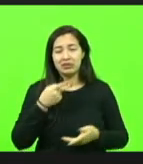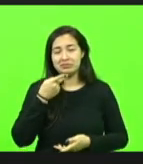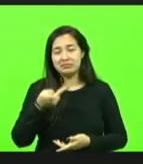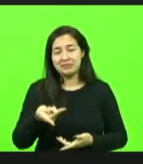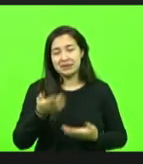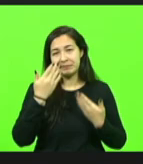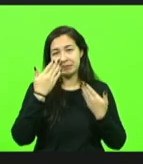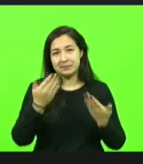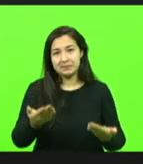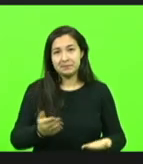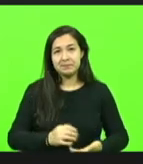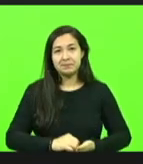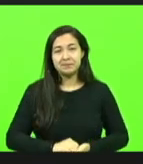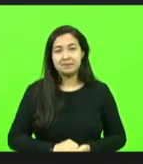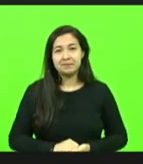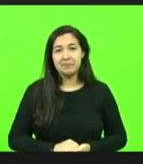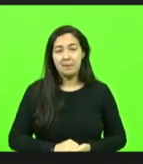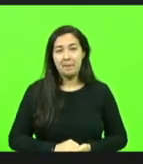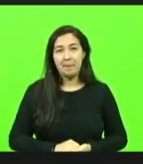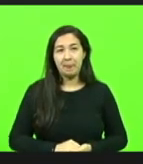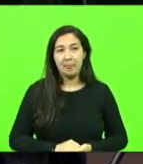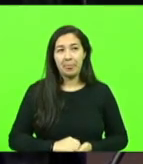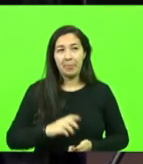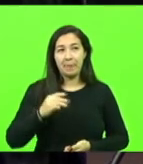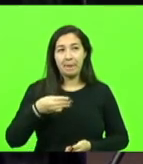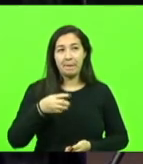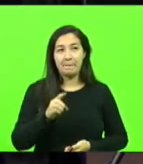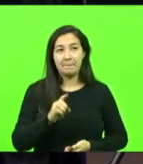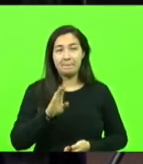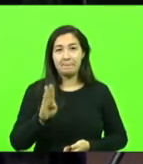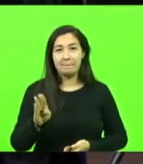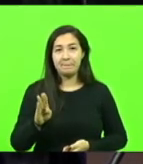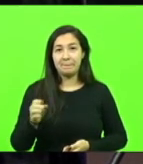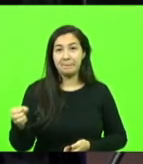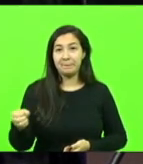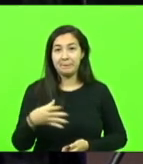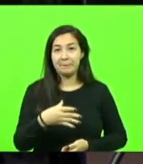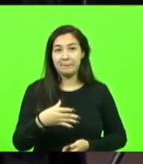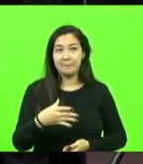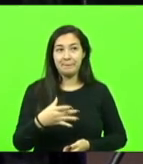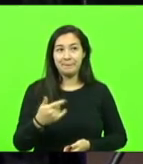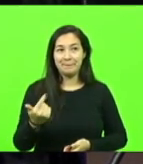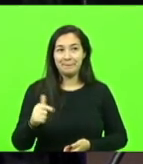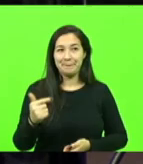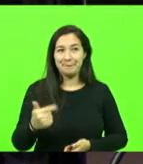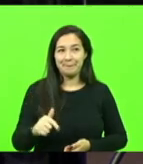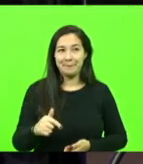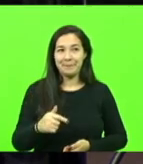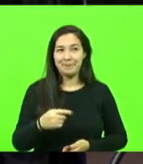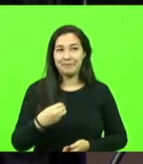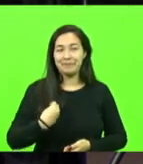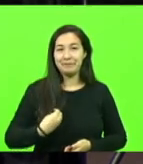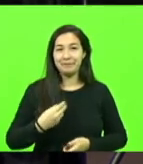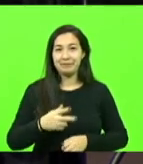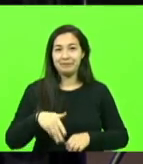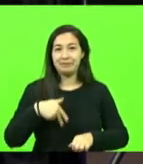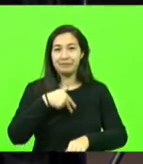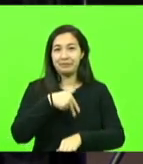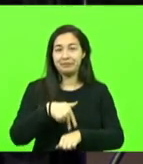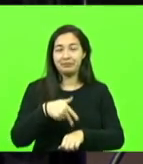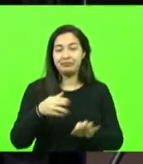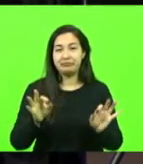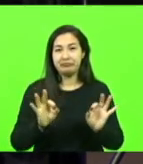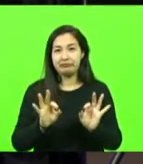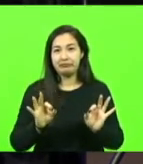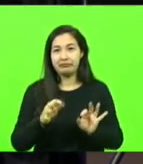Obrigado, deputado Neudir Sareta, bloco MDB novo, não temos nem presencial nem em tela, PSL, 7 minutos